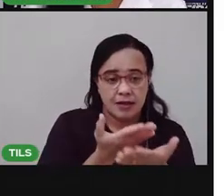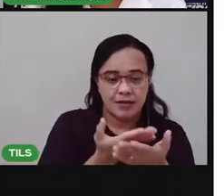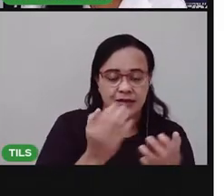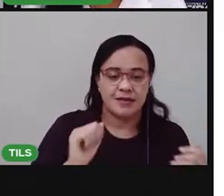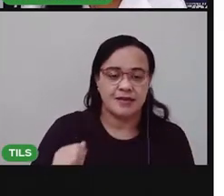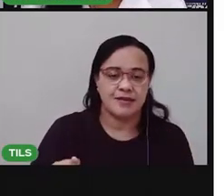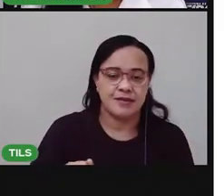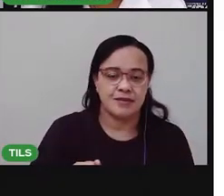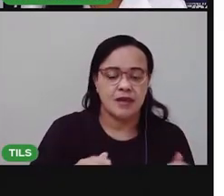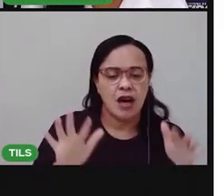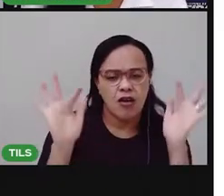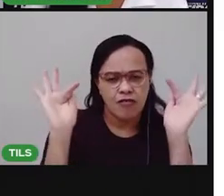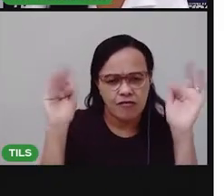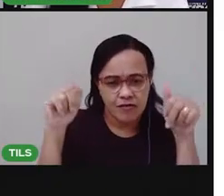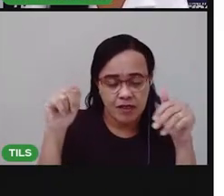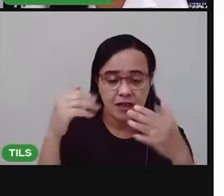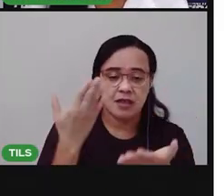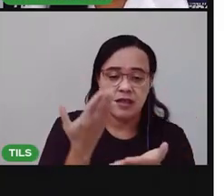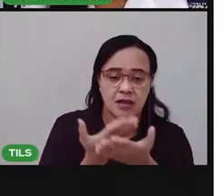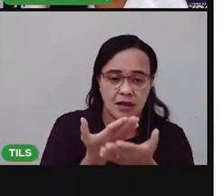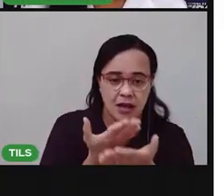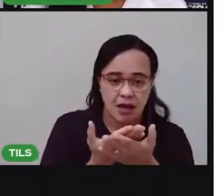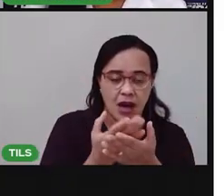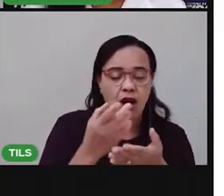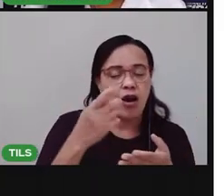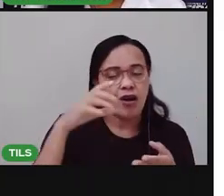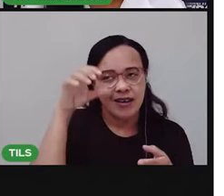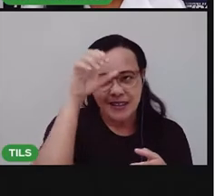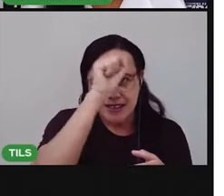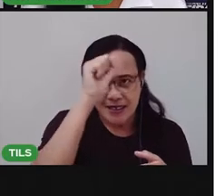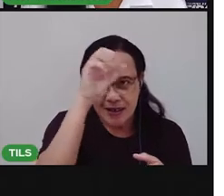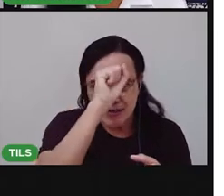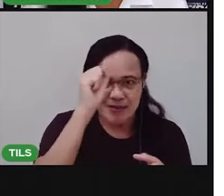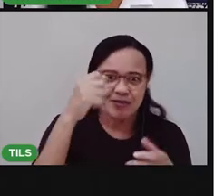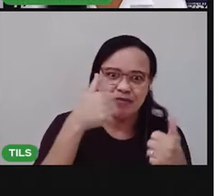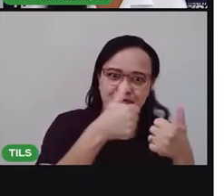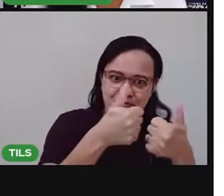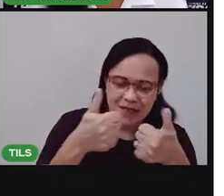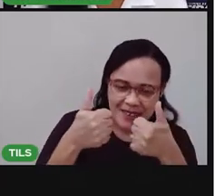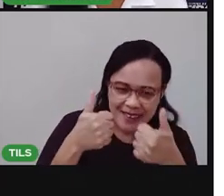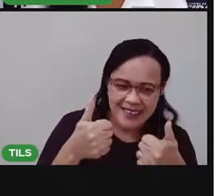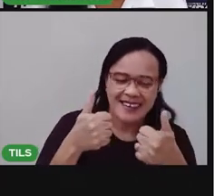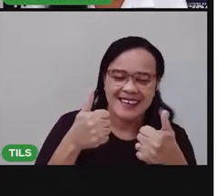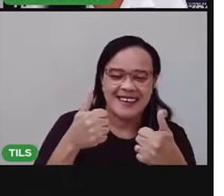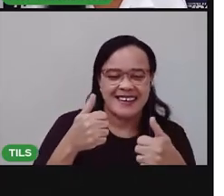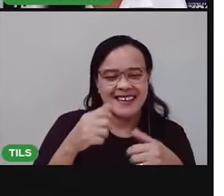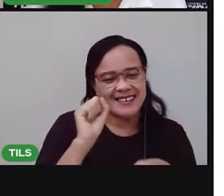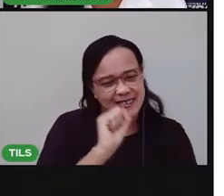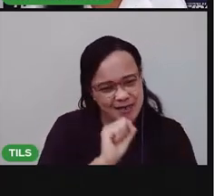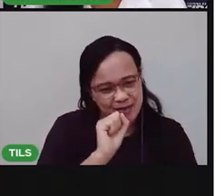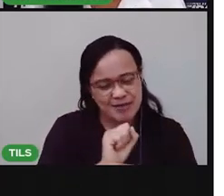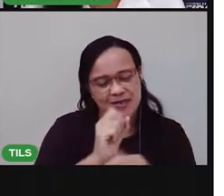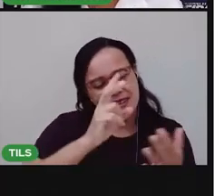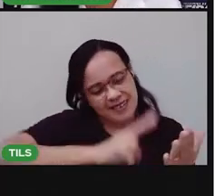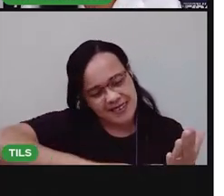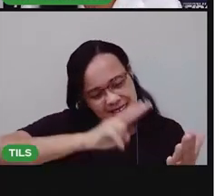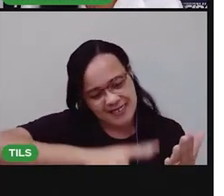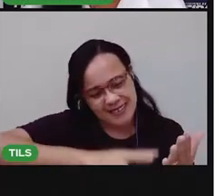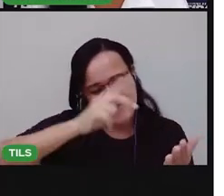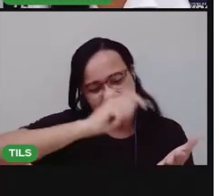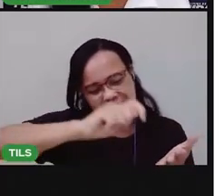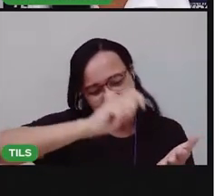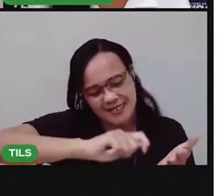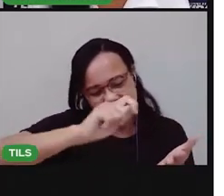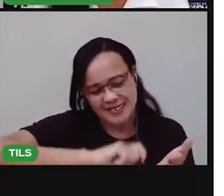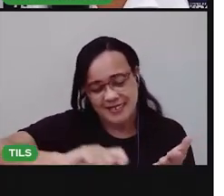Ao final dessa aula, eu espero que você aprenda a ler e a escrever o nome de alguns